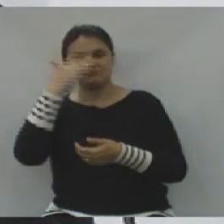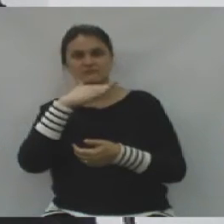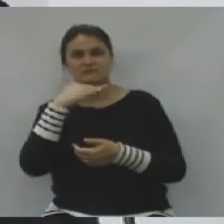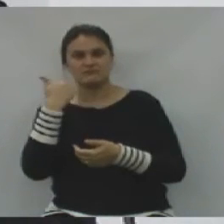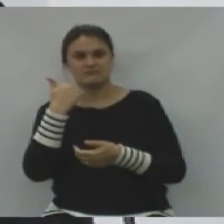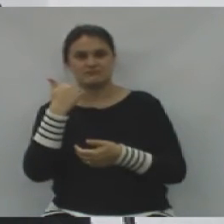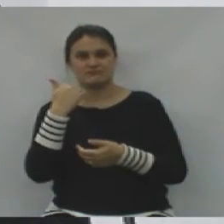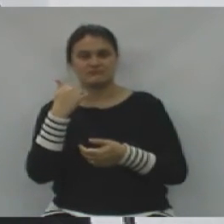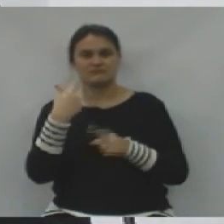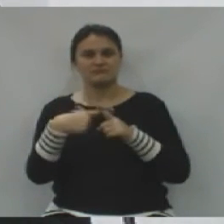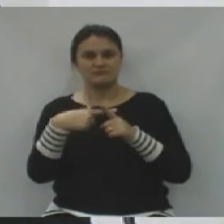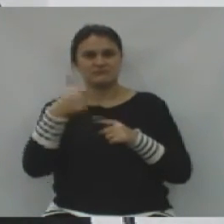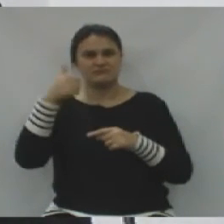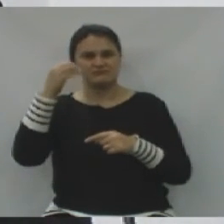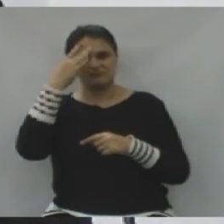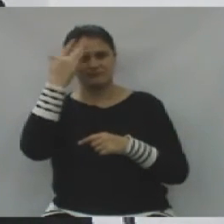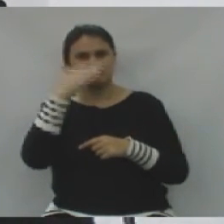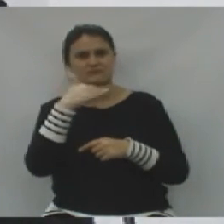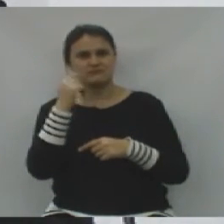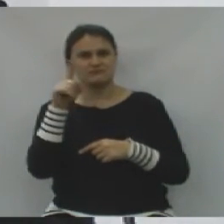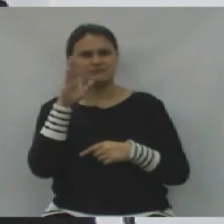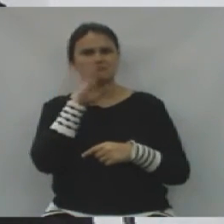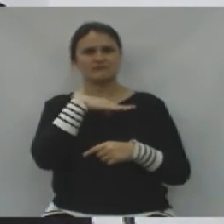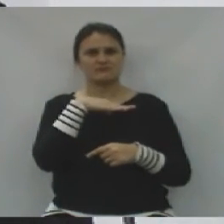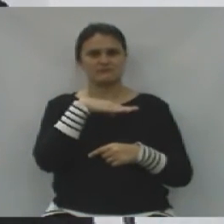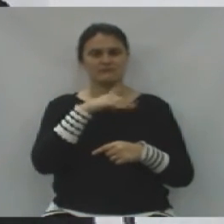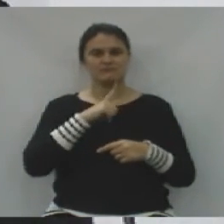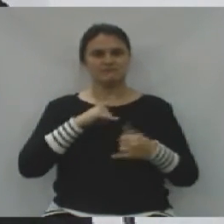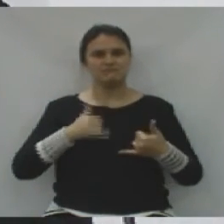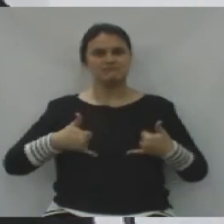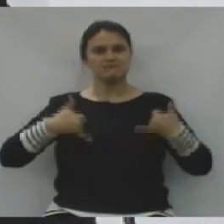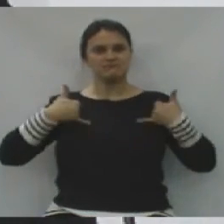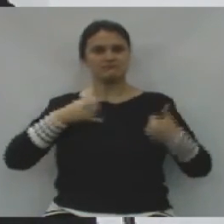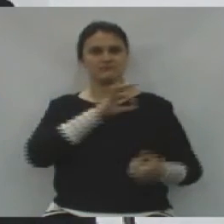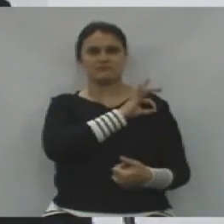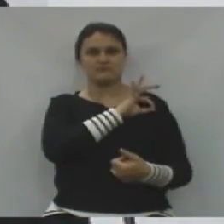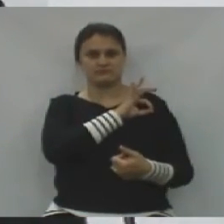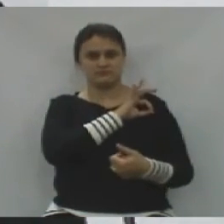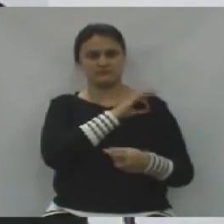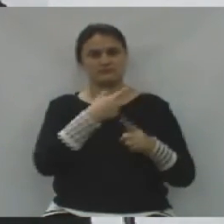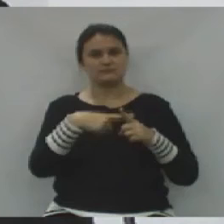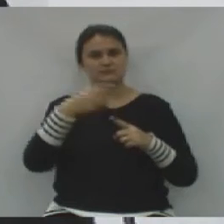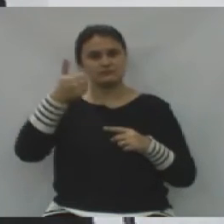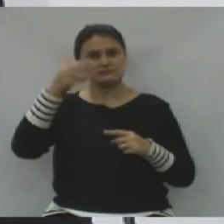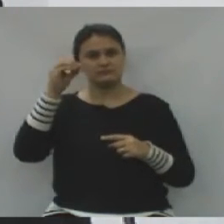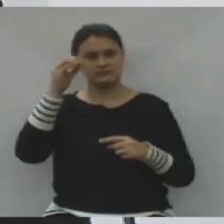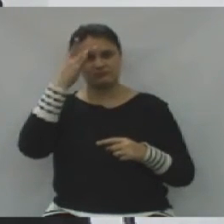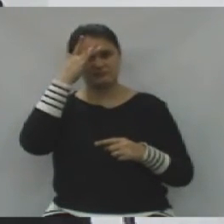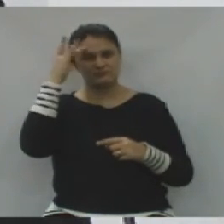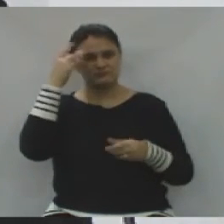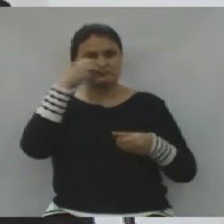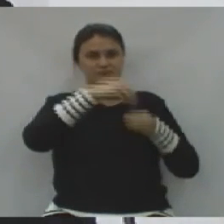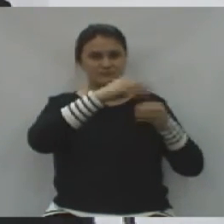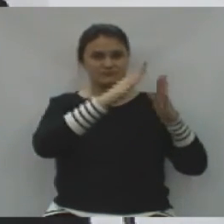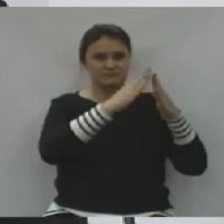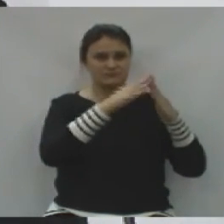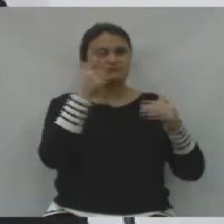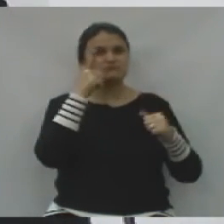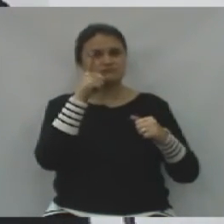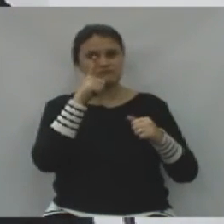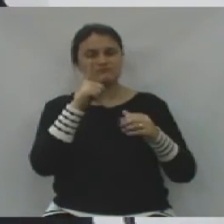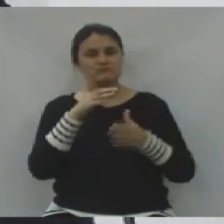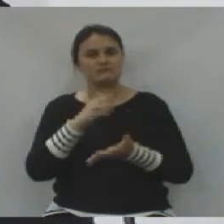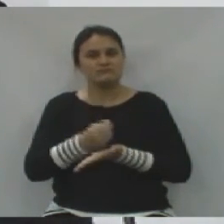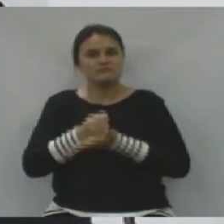pátio, dentro de uma casa. Olha o heroísmo desses policiais, com dez bandidos dentro de uma casa, conseguindo salvar a